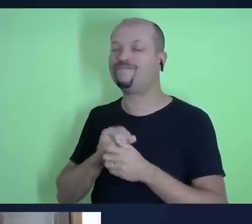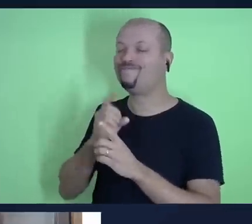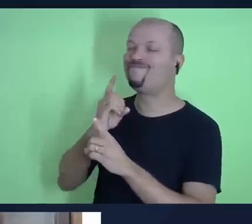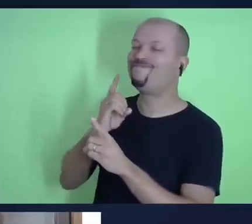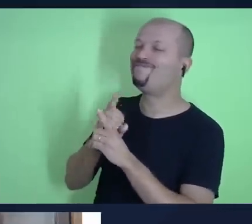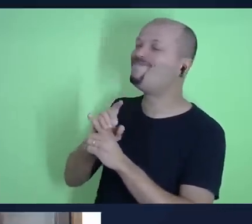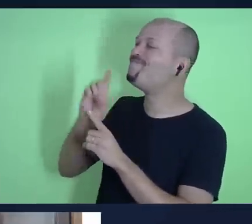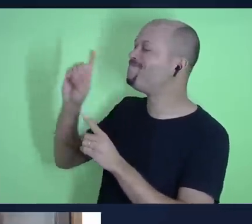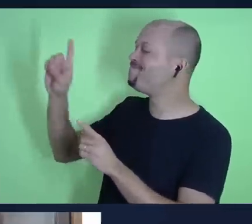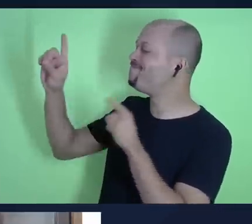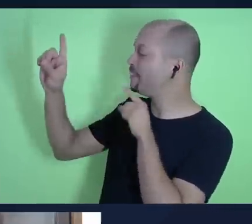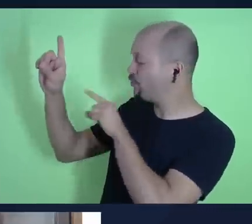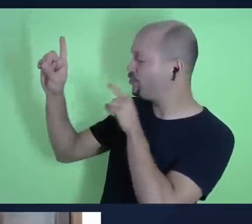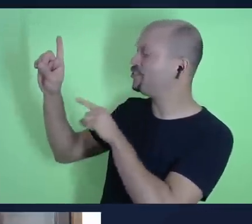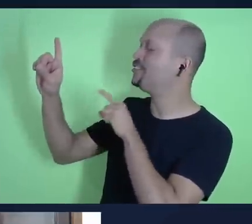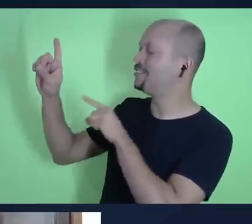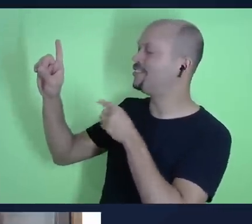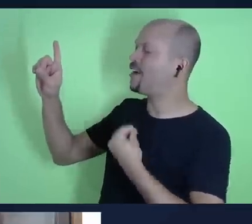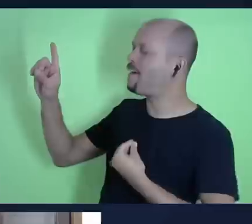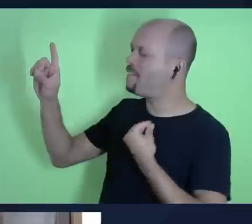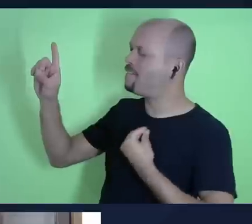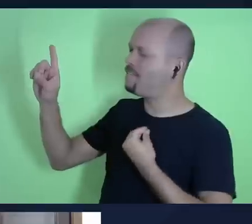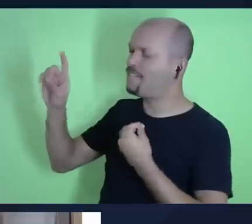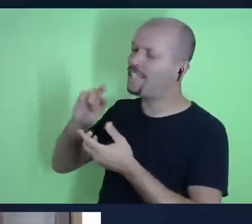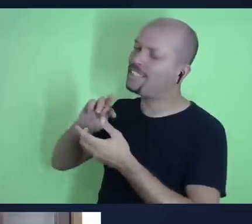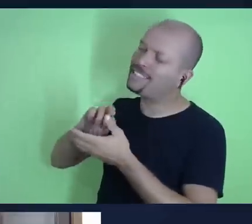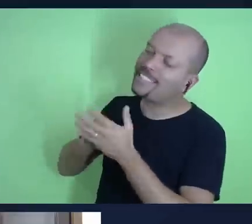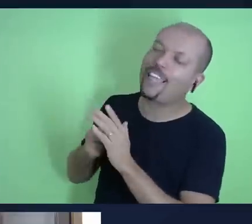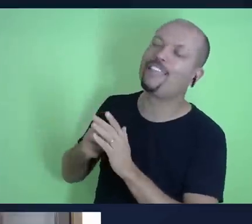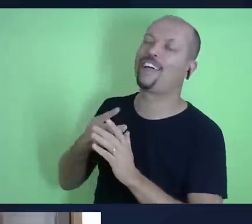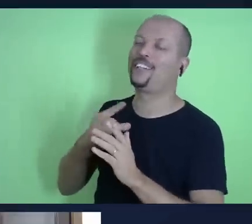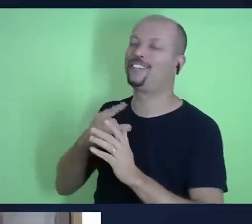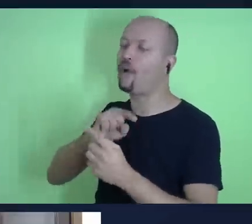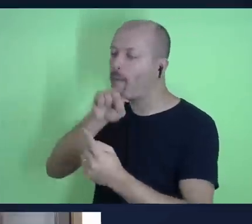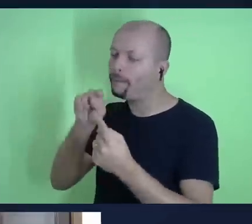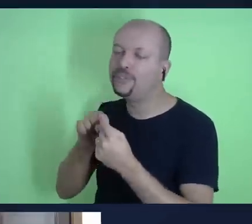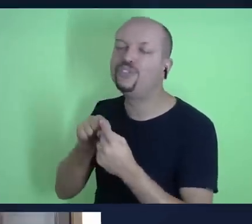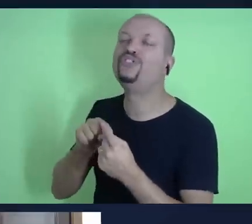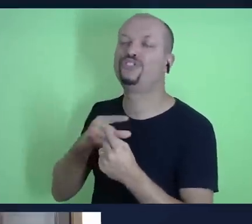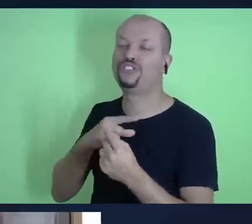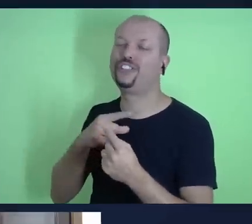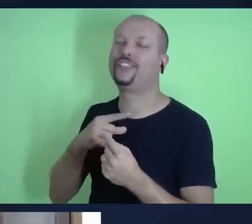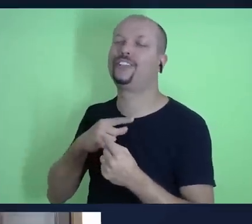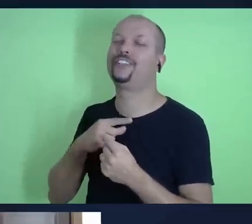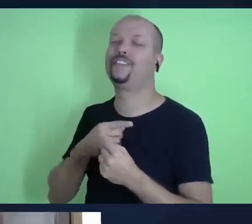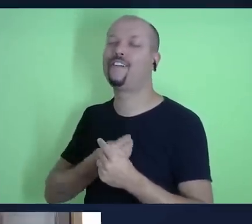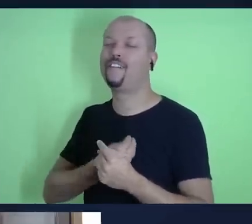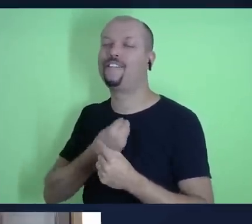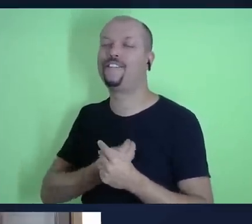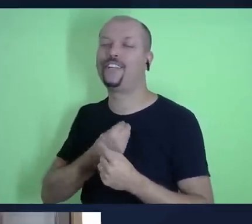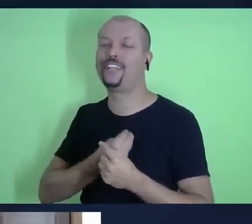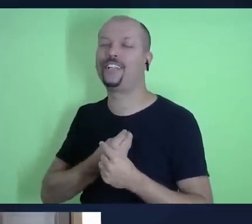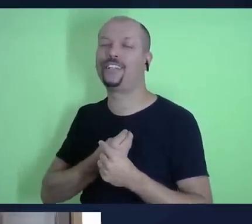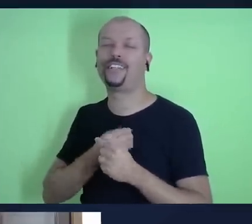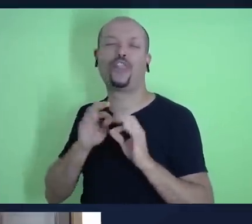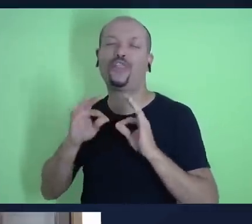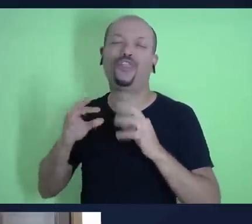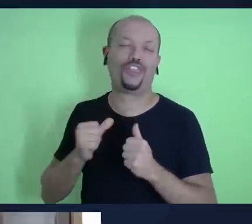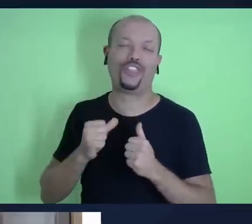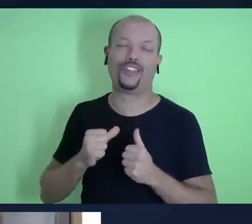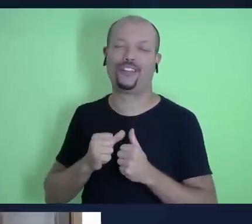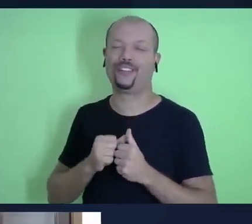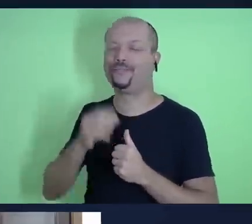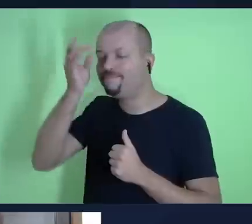uma vida cheia de significado cheia de propósito uma vida plena do teu